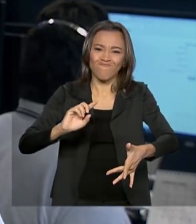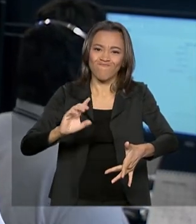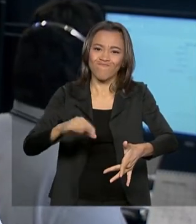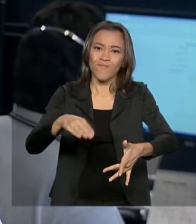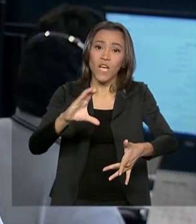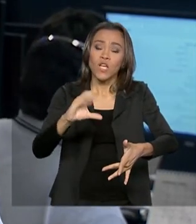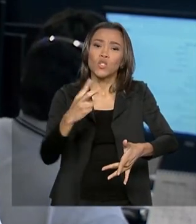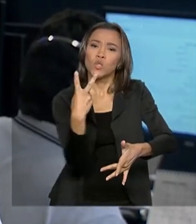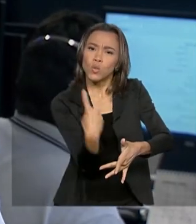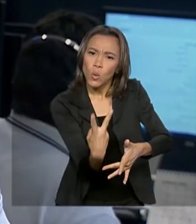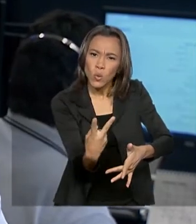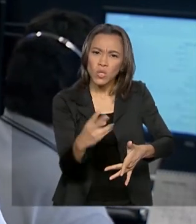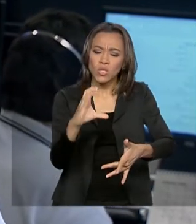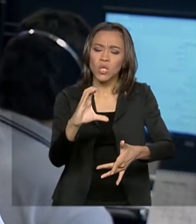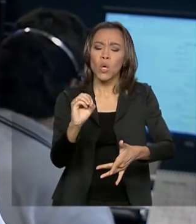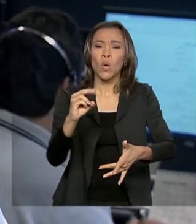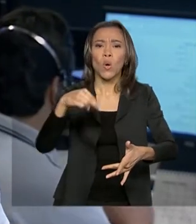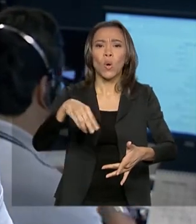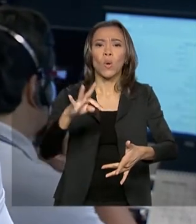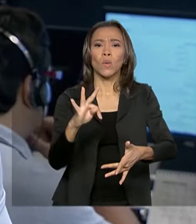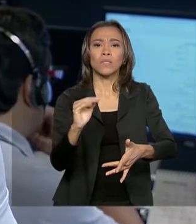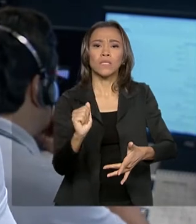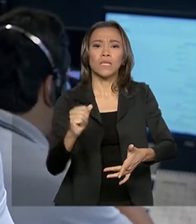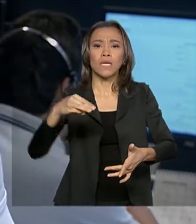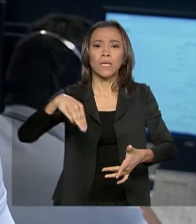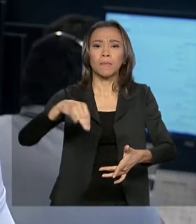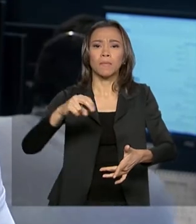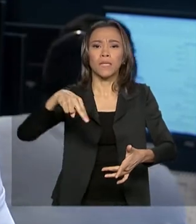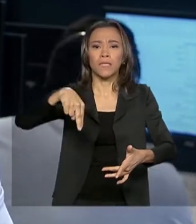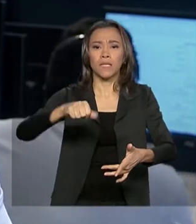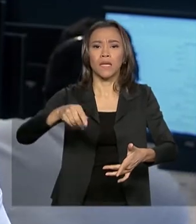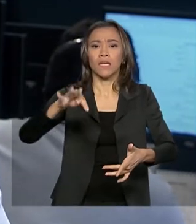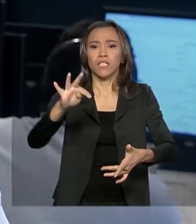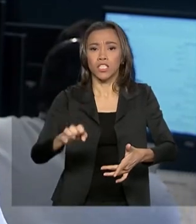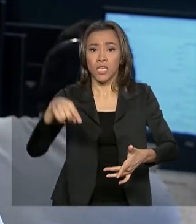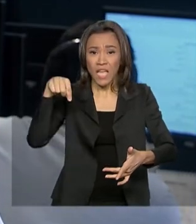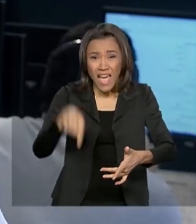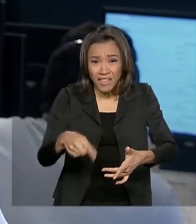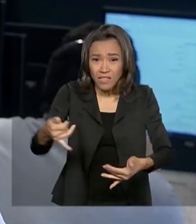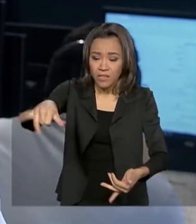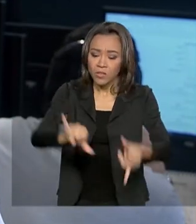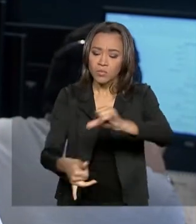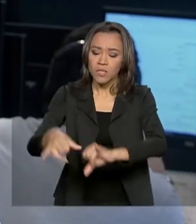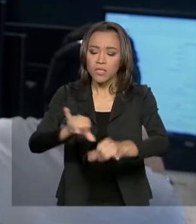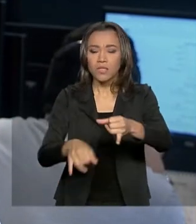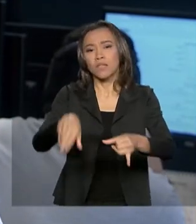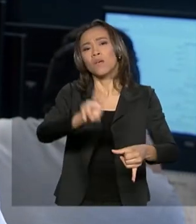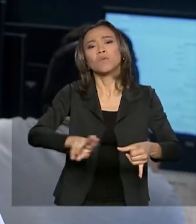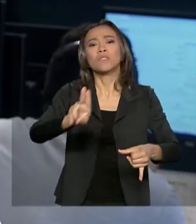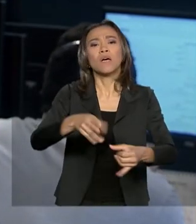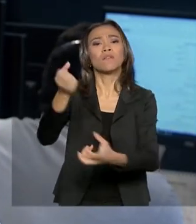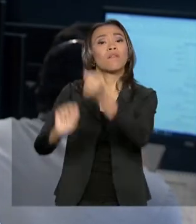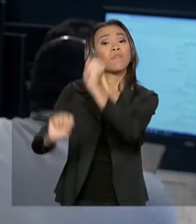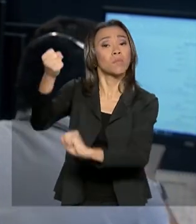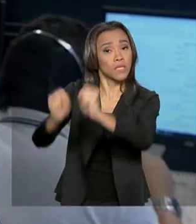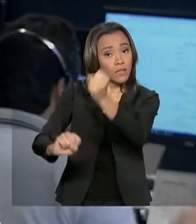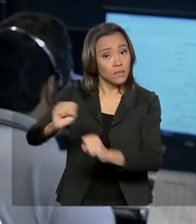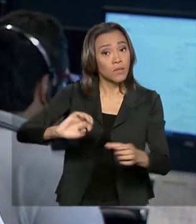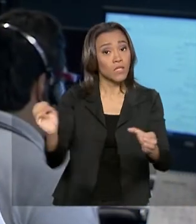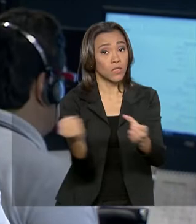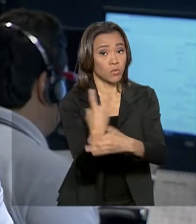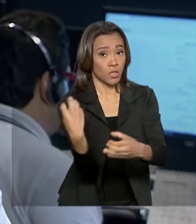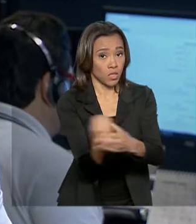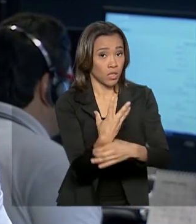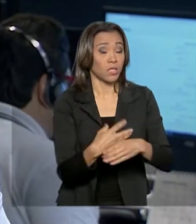monoetileno-glicol e dietileno-glicol, substâncias usadas no processo de resfriamento industrial. O Ministério já havia